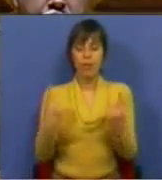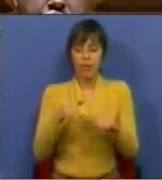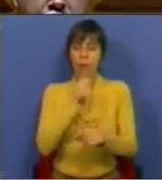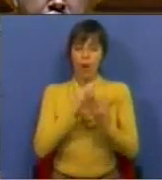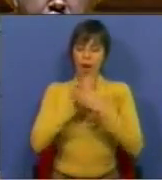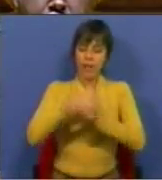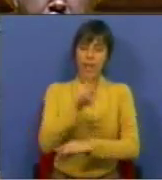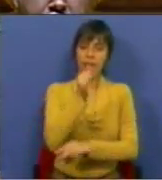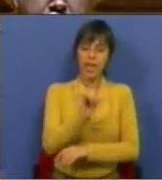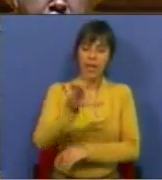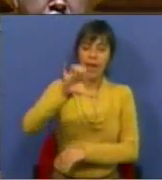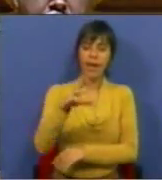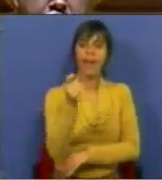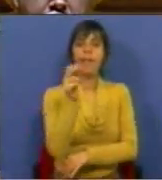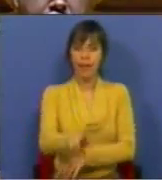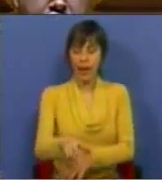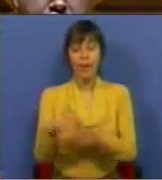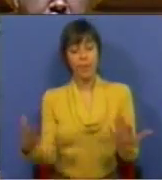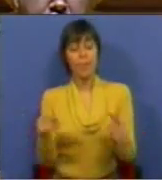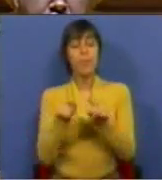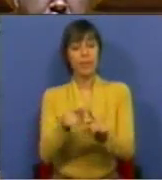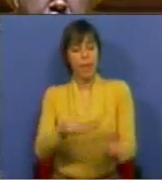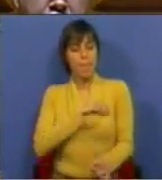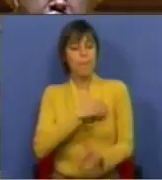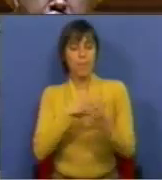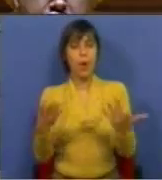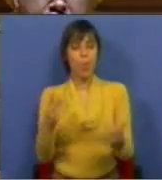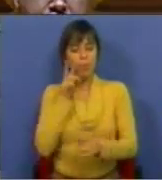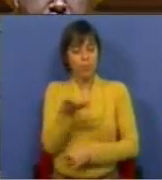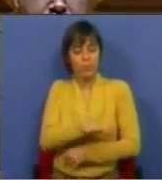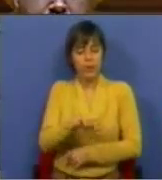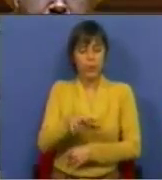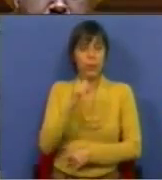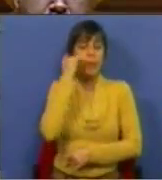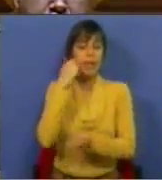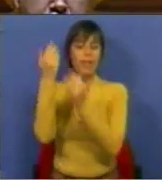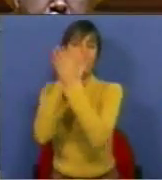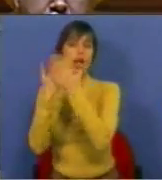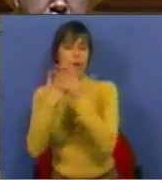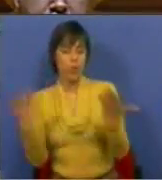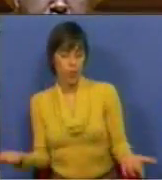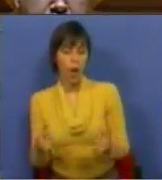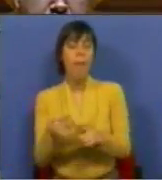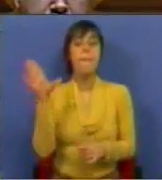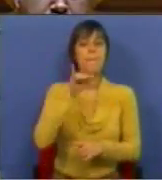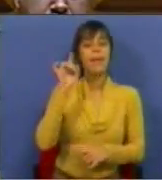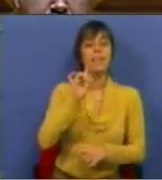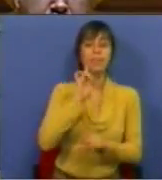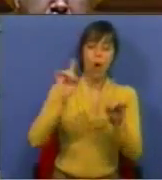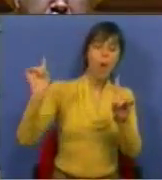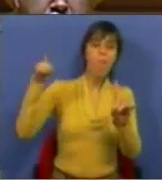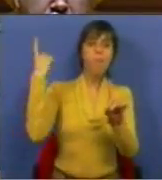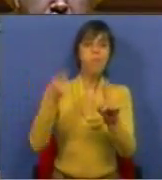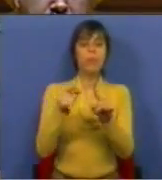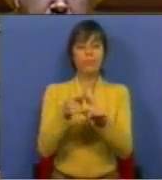aceder aos dinheiros do CREAN. Isto é preocupante num cenário de crise económica, num cenário em que mais importante seria